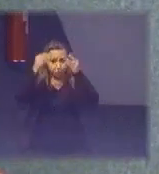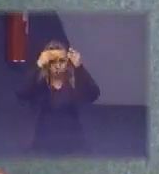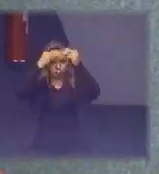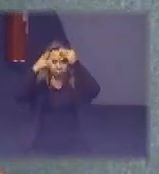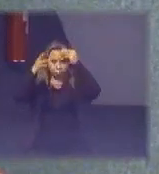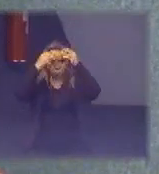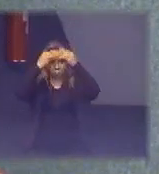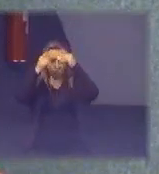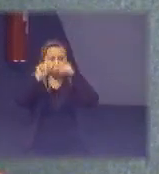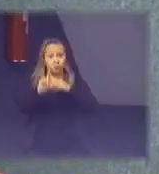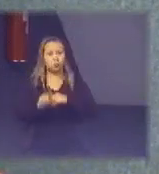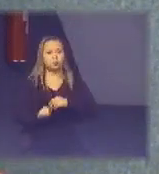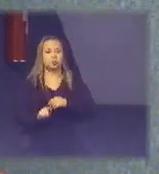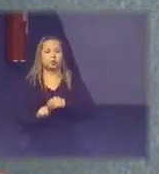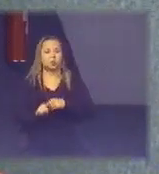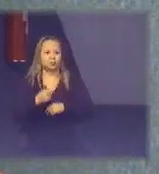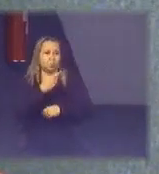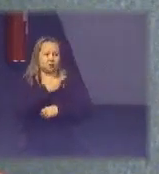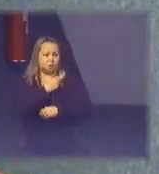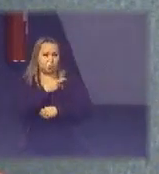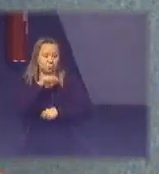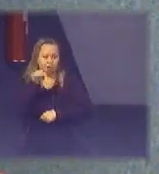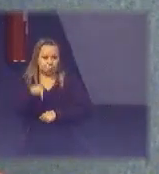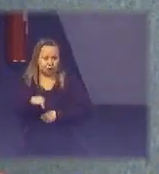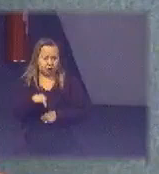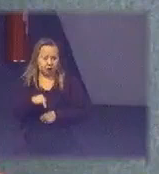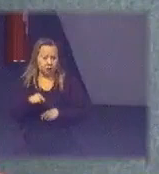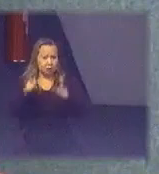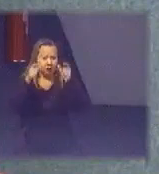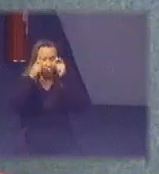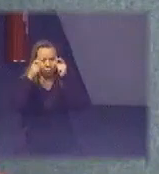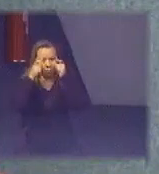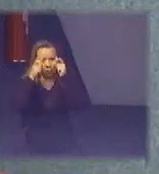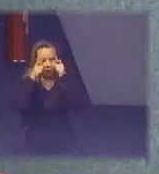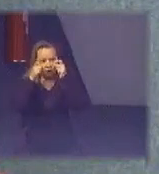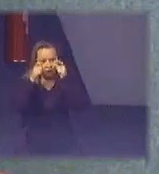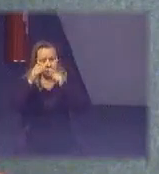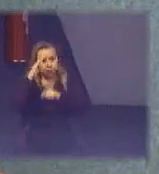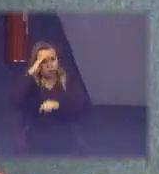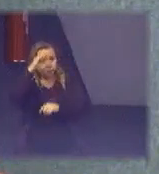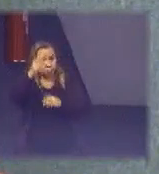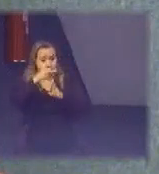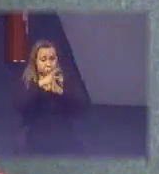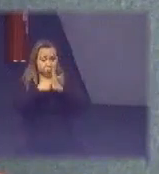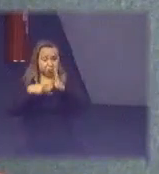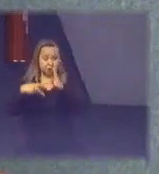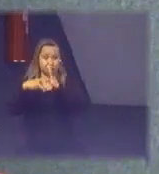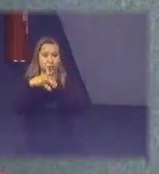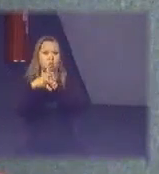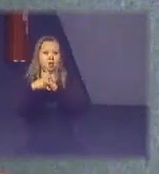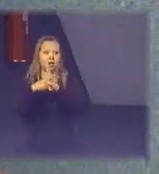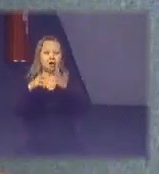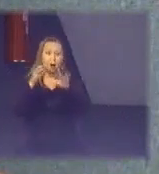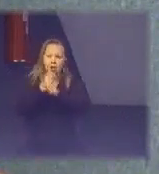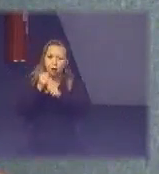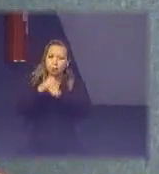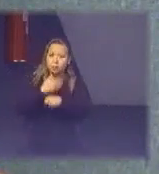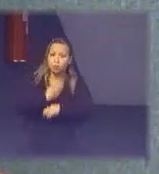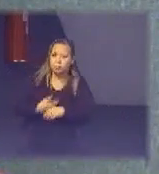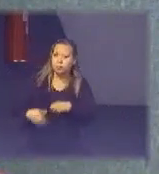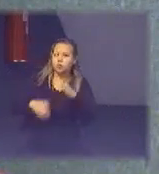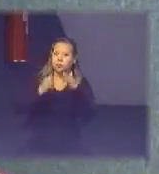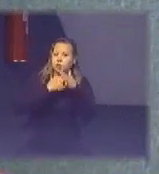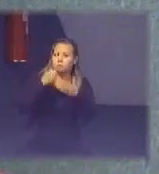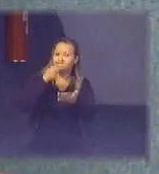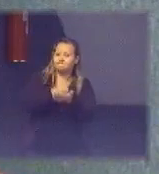gestores aqui que se atentassem e priorizassem as suas compras públicas por empresas que